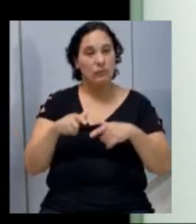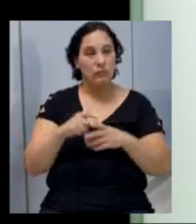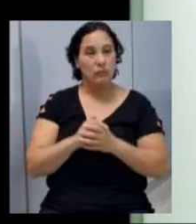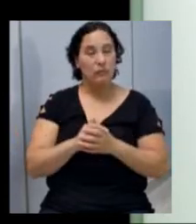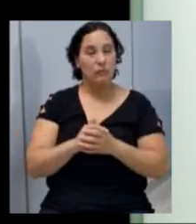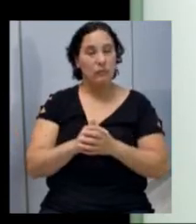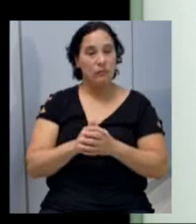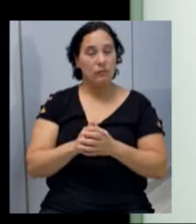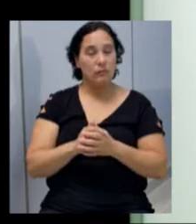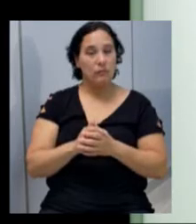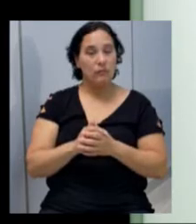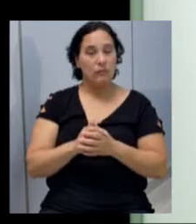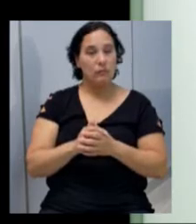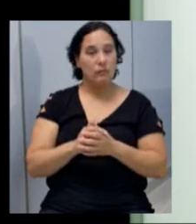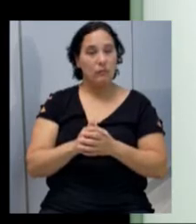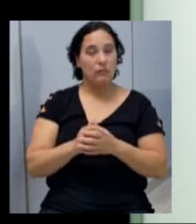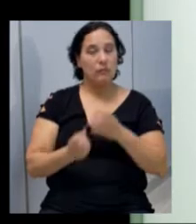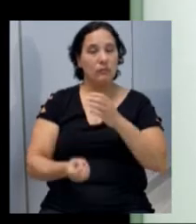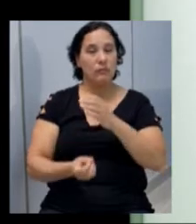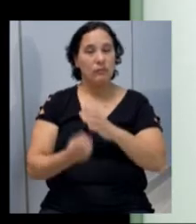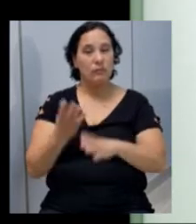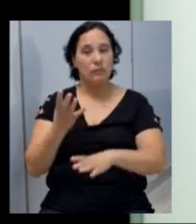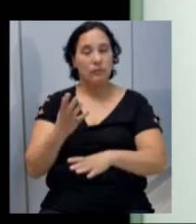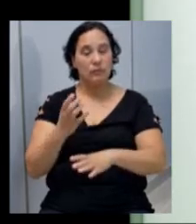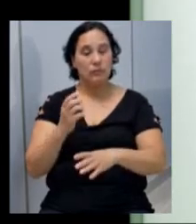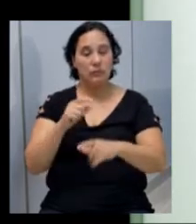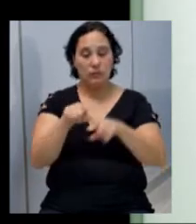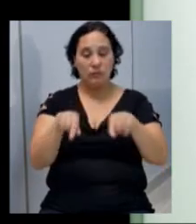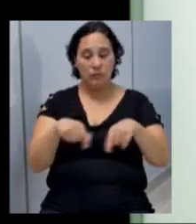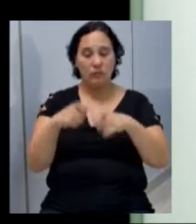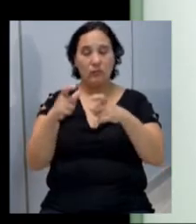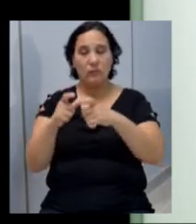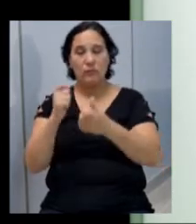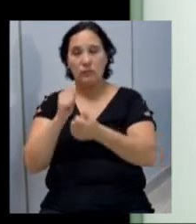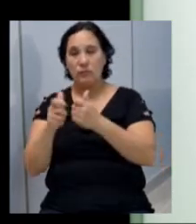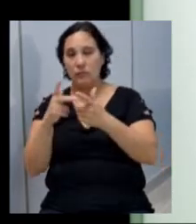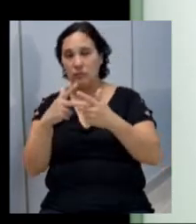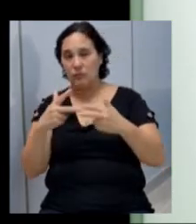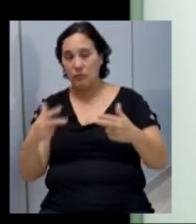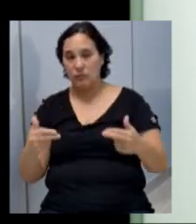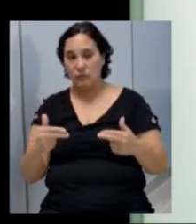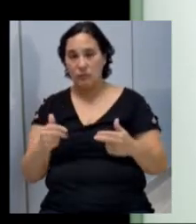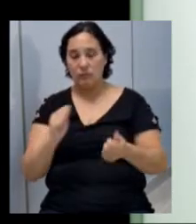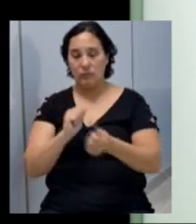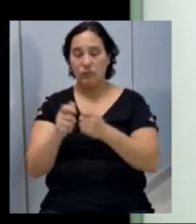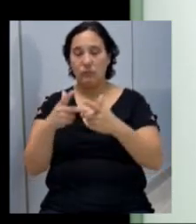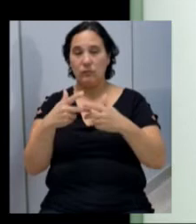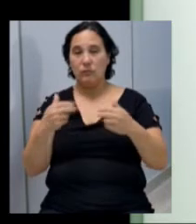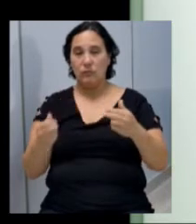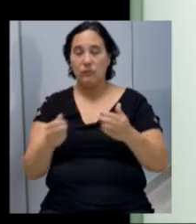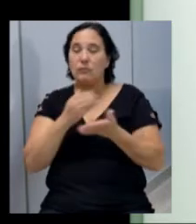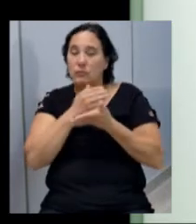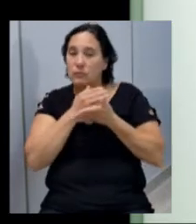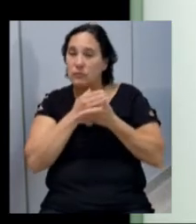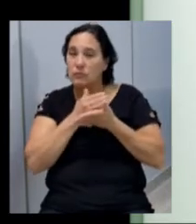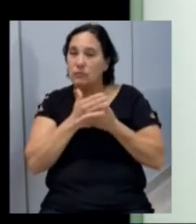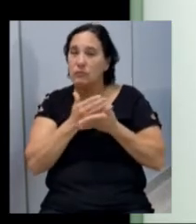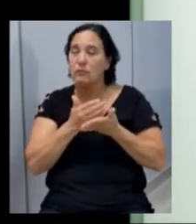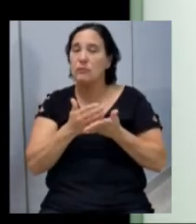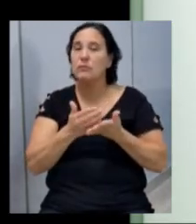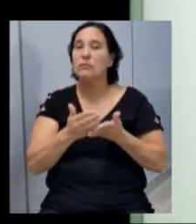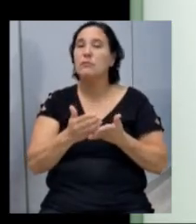comunitário, ampliação de redes esportivas e a manutenção do Fundo Municipal de Esportes que ele está iniciando,